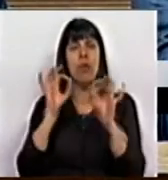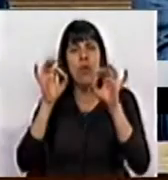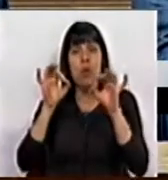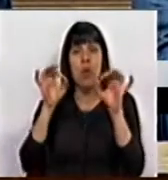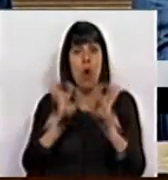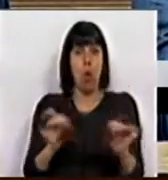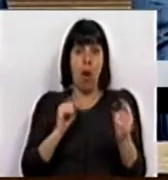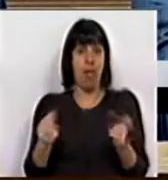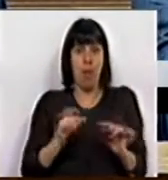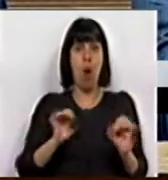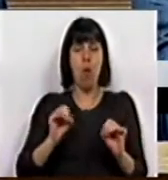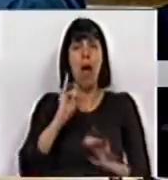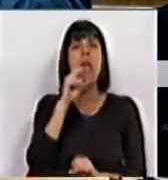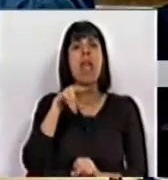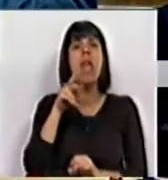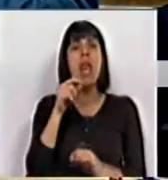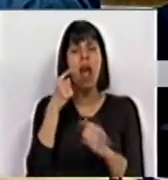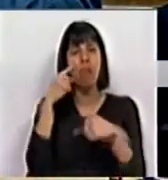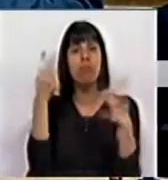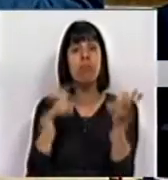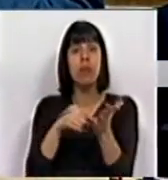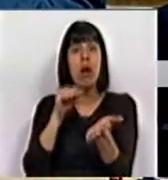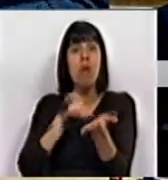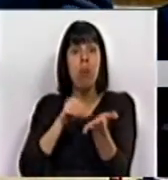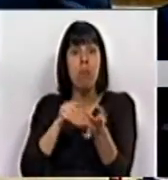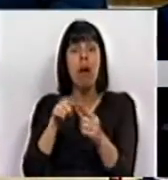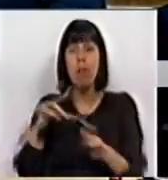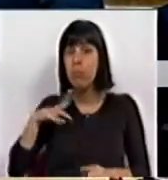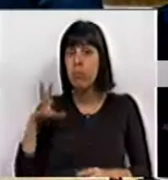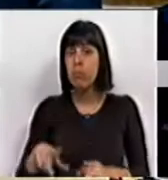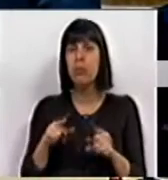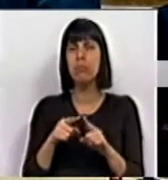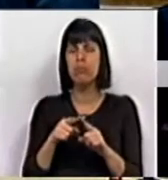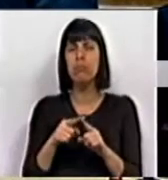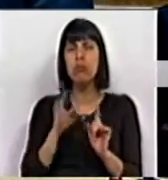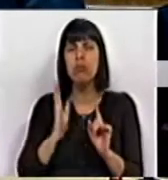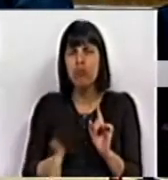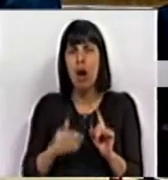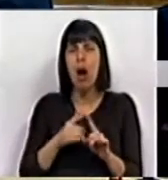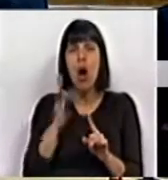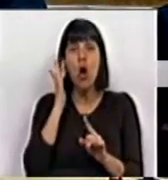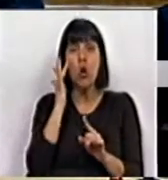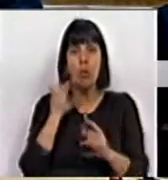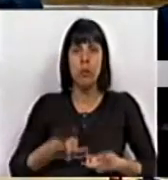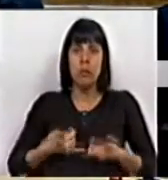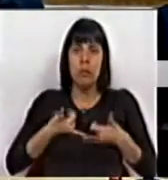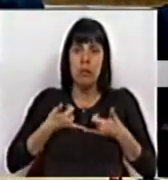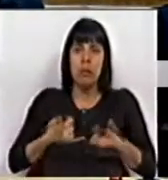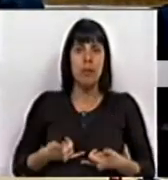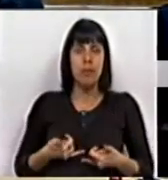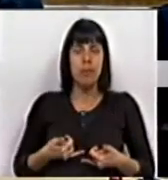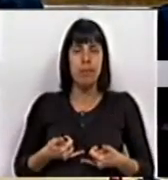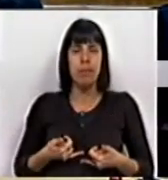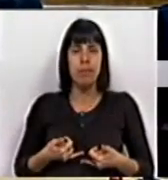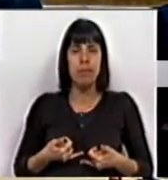não havia debate, o INE vem dizer que a pobreza em Portugal atinge números assustadores.